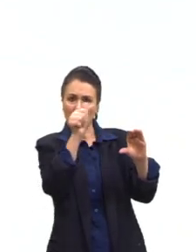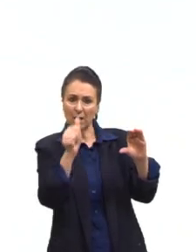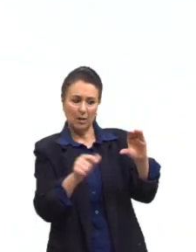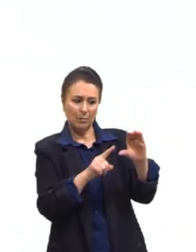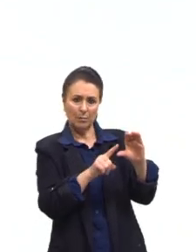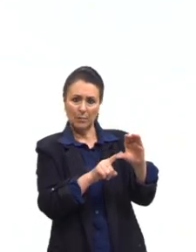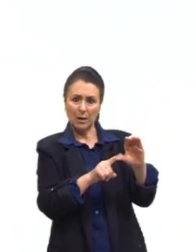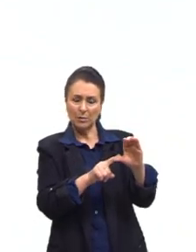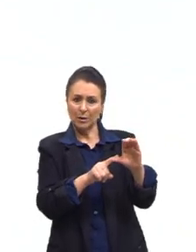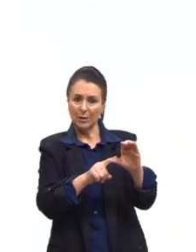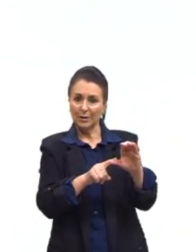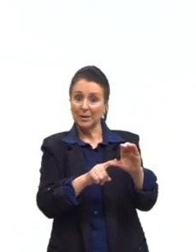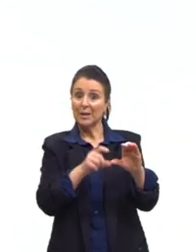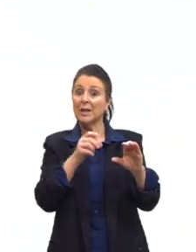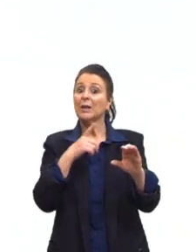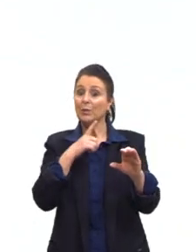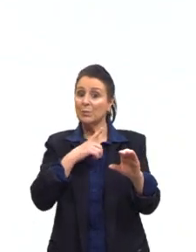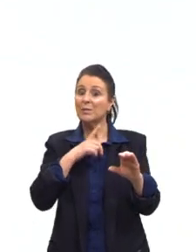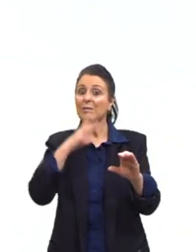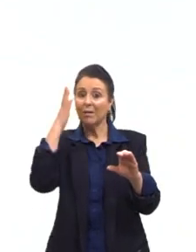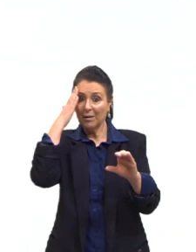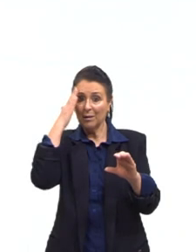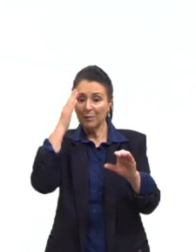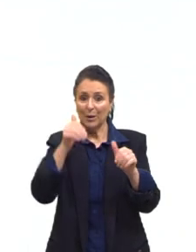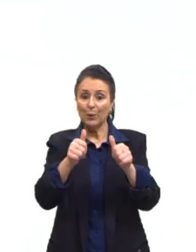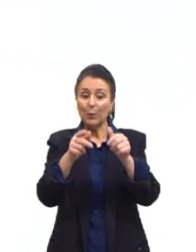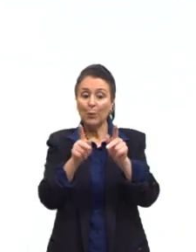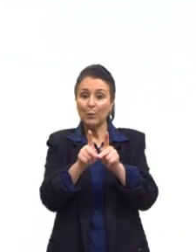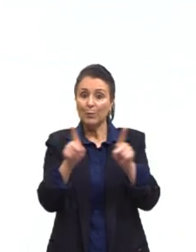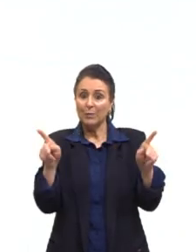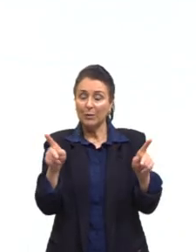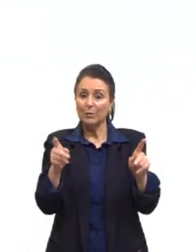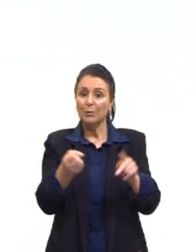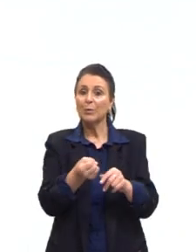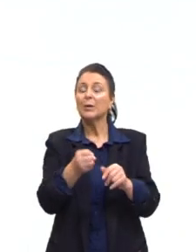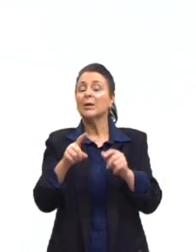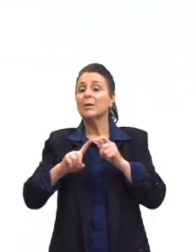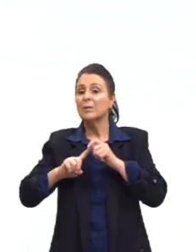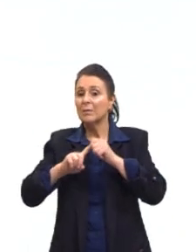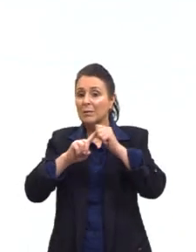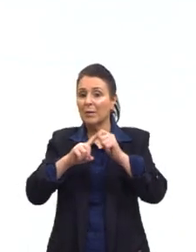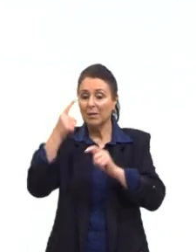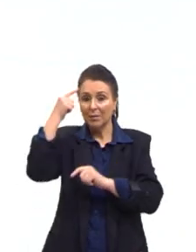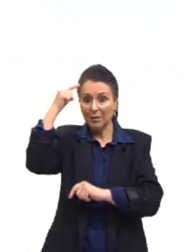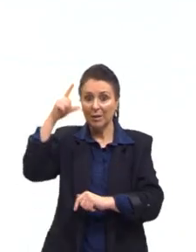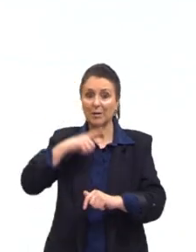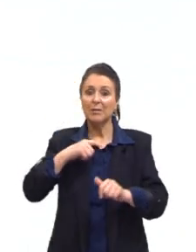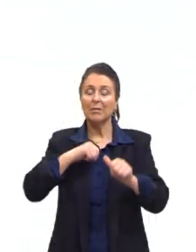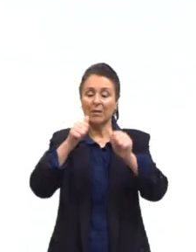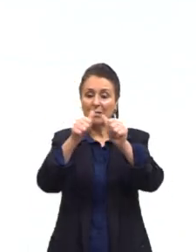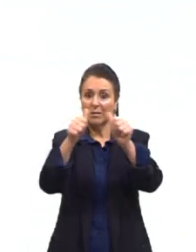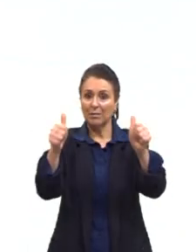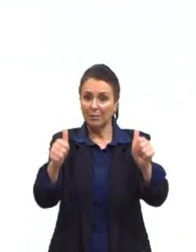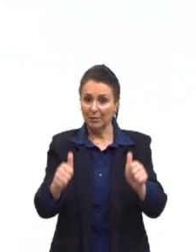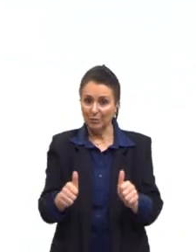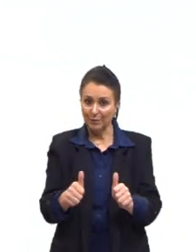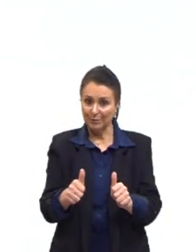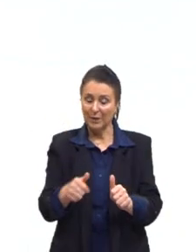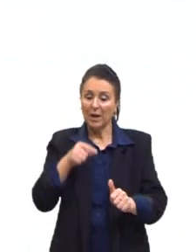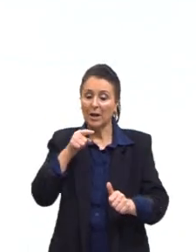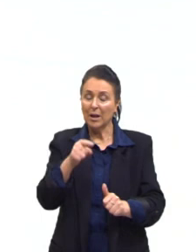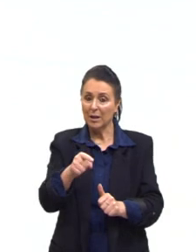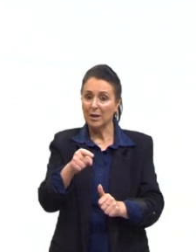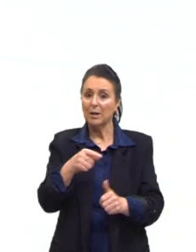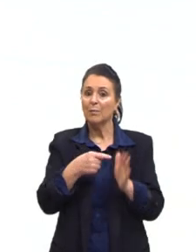período a que pertence e quais as principais ideias que são retratadas ali. Daí vem a